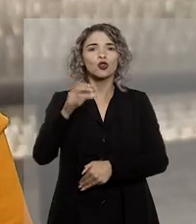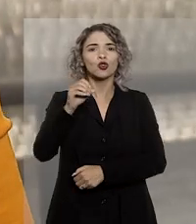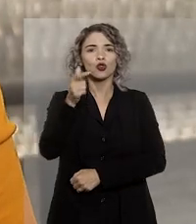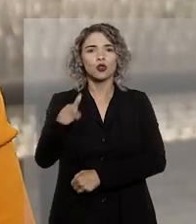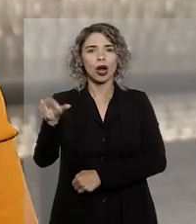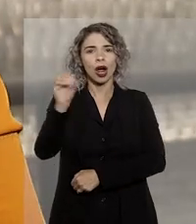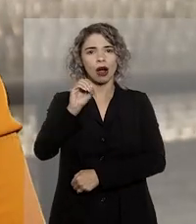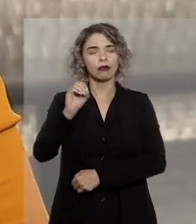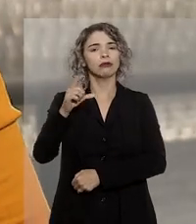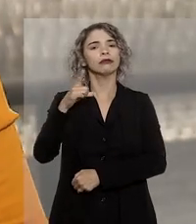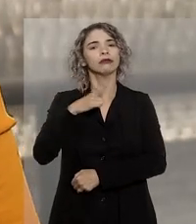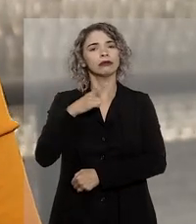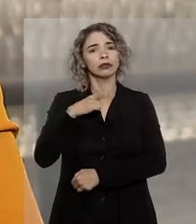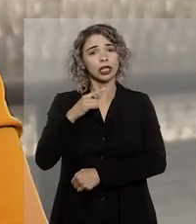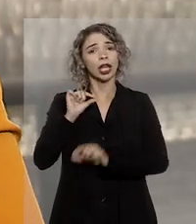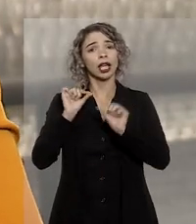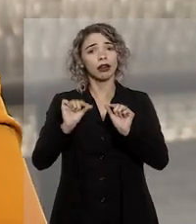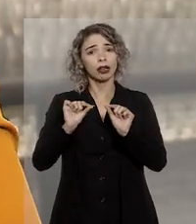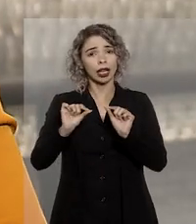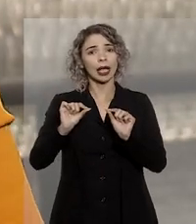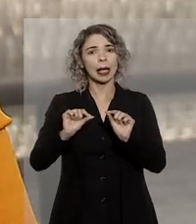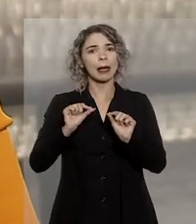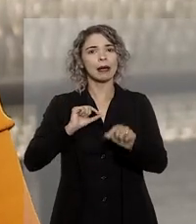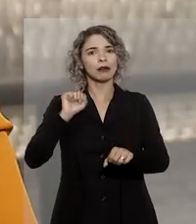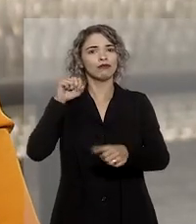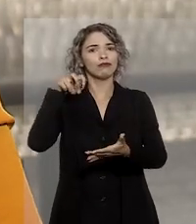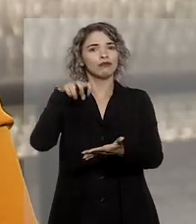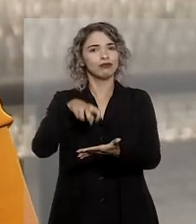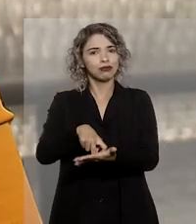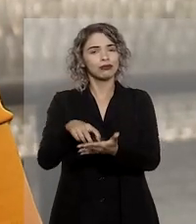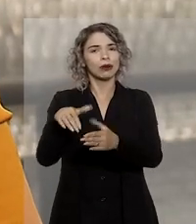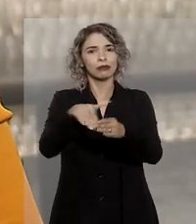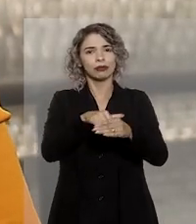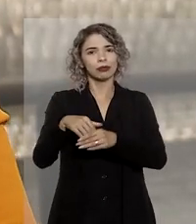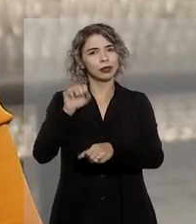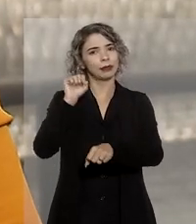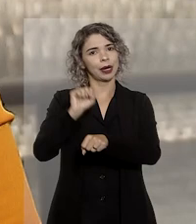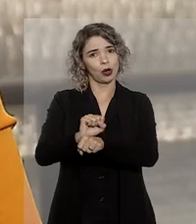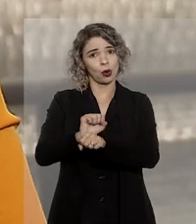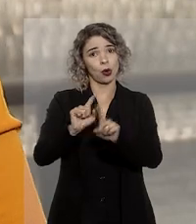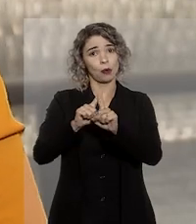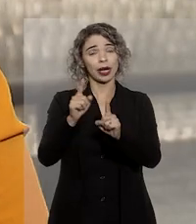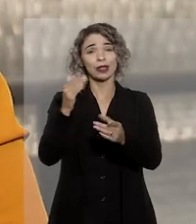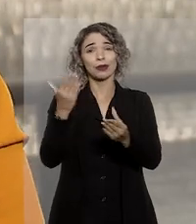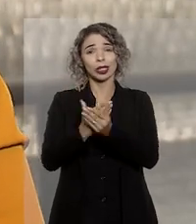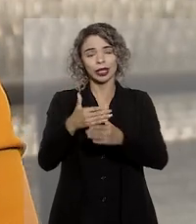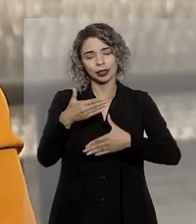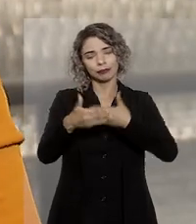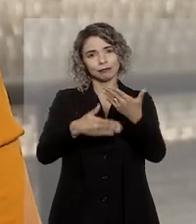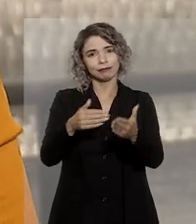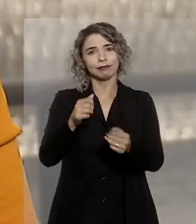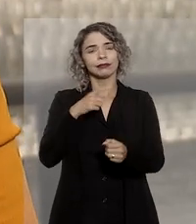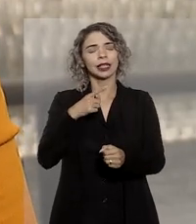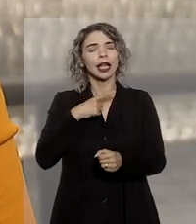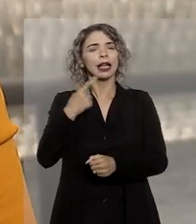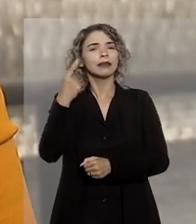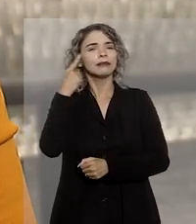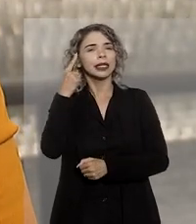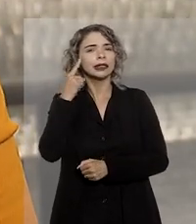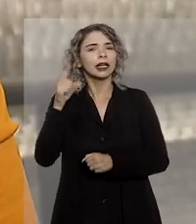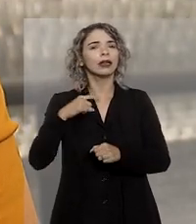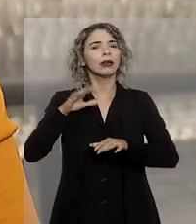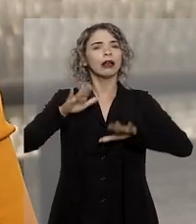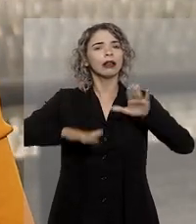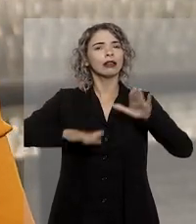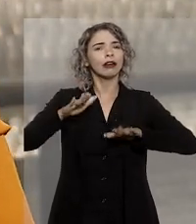vista dos autos e o julgamento foi então suspenso. O processo, em trâmite no STJ, discute a possibilidade